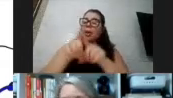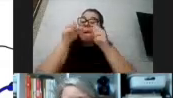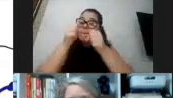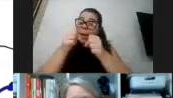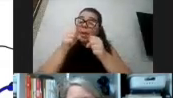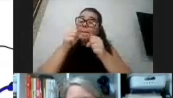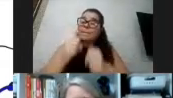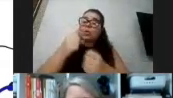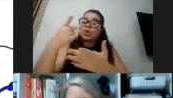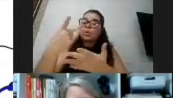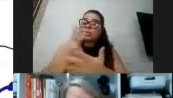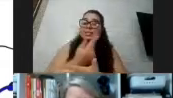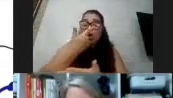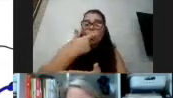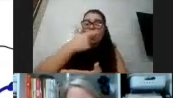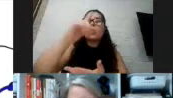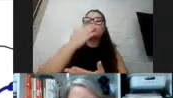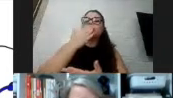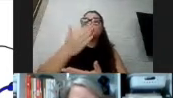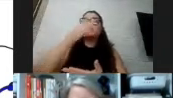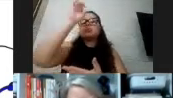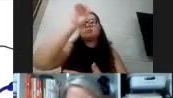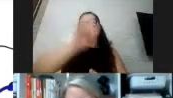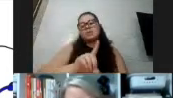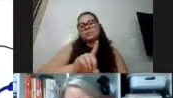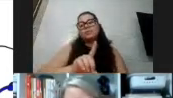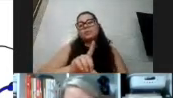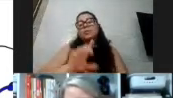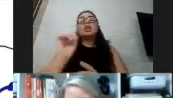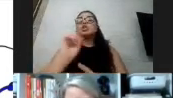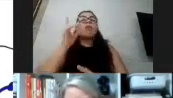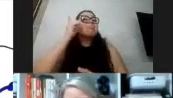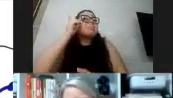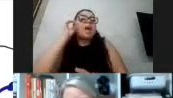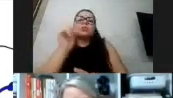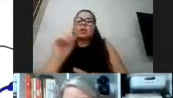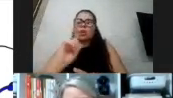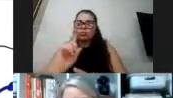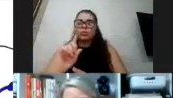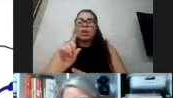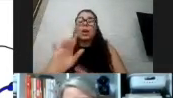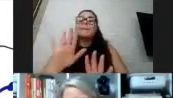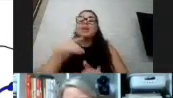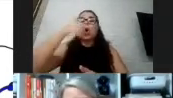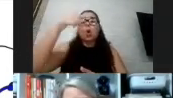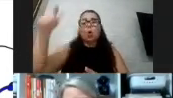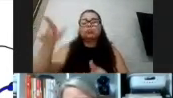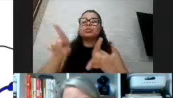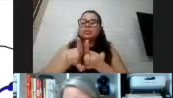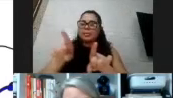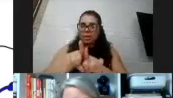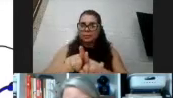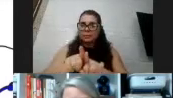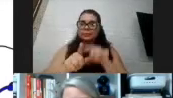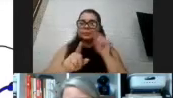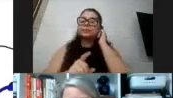tipos de deficiência, não só pessoas com síndrome de Down que tem esse fenótipo, seja, essa característica anatômica peculiar.